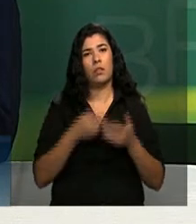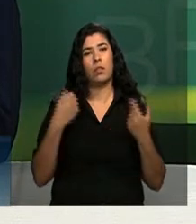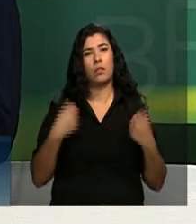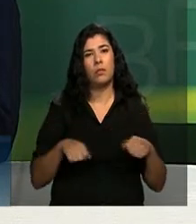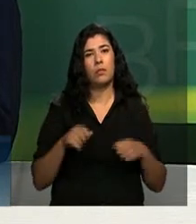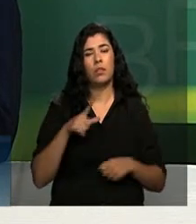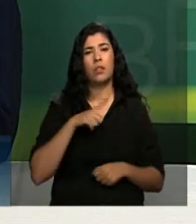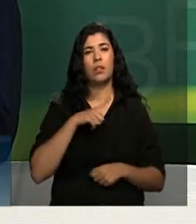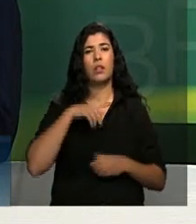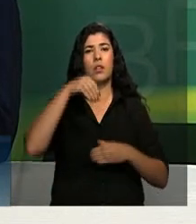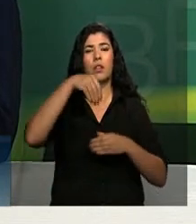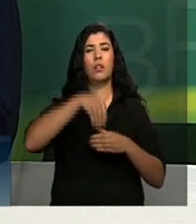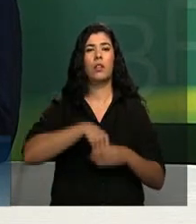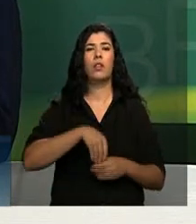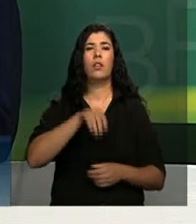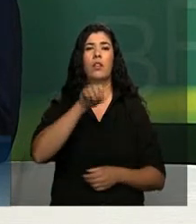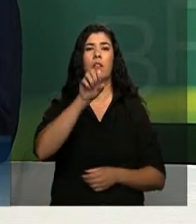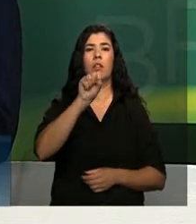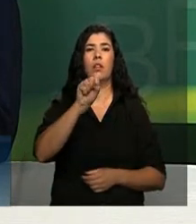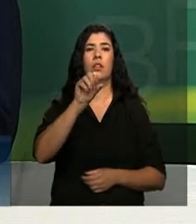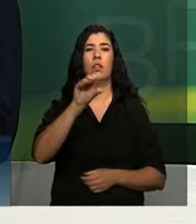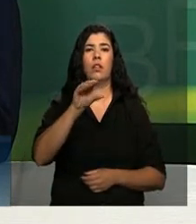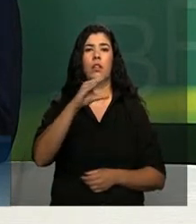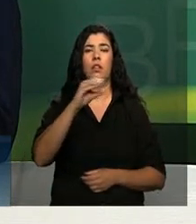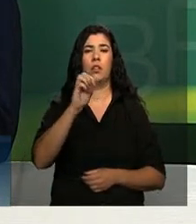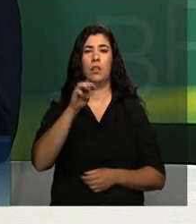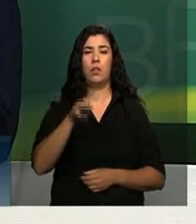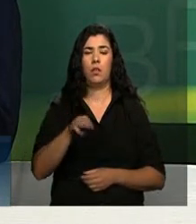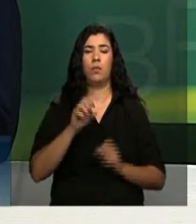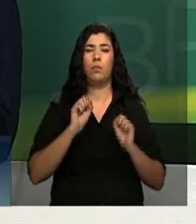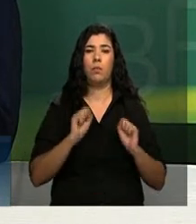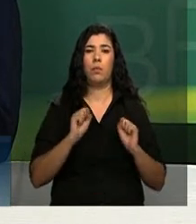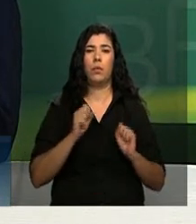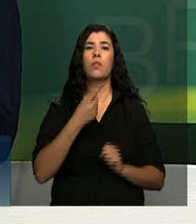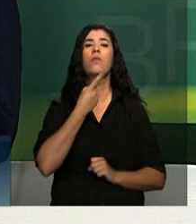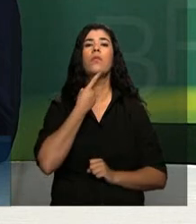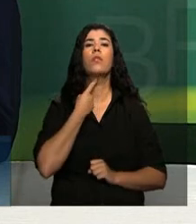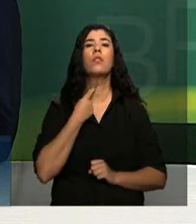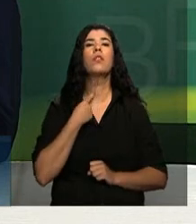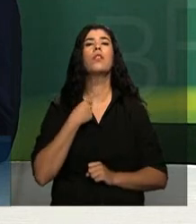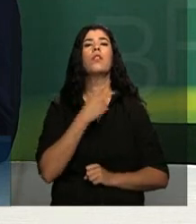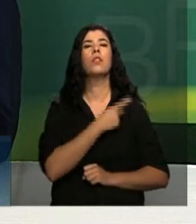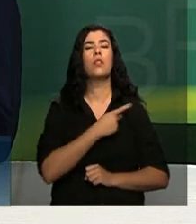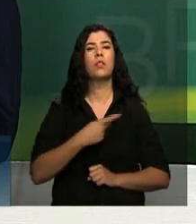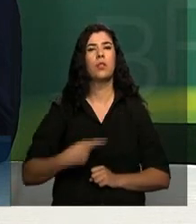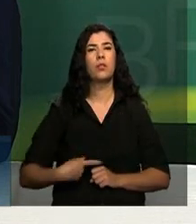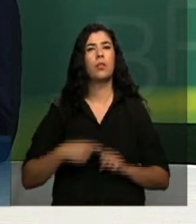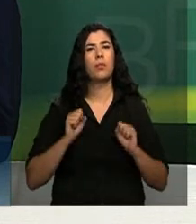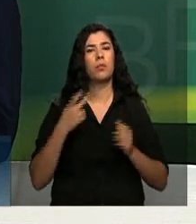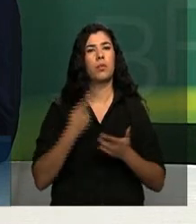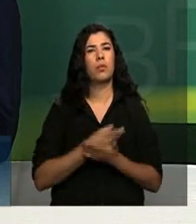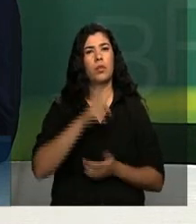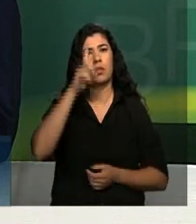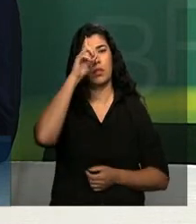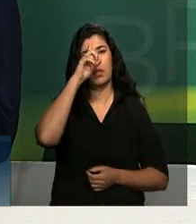SECOM e nós temos que trabalhar muito para que a vontade da presidenta possa se efetivar no cotidiano.